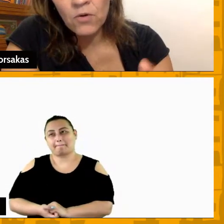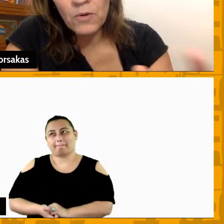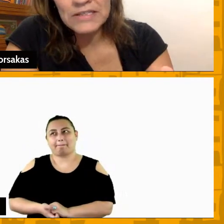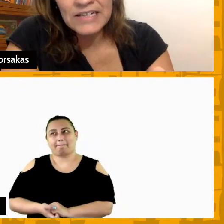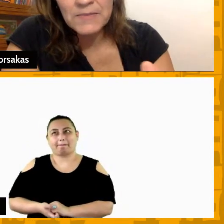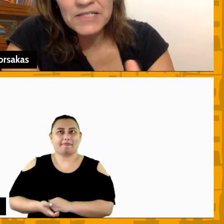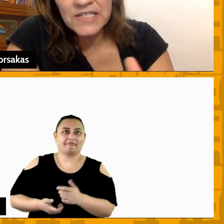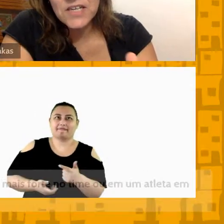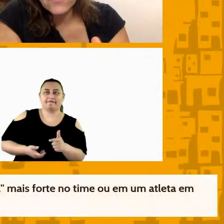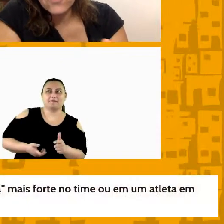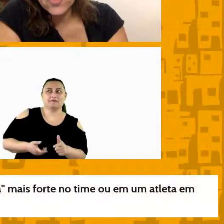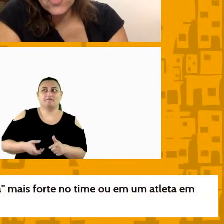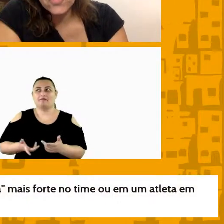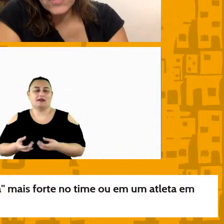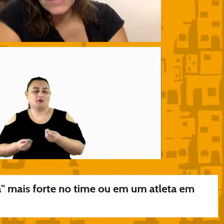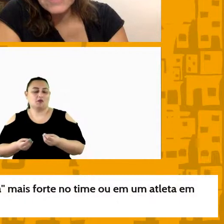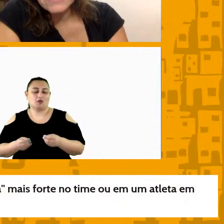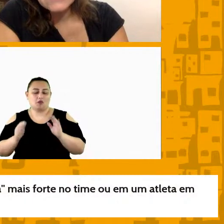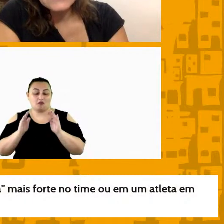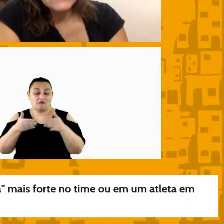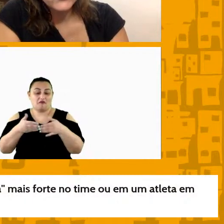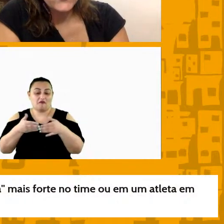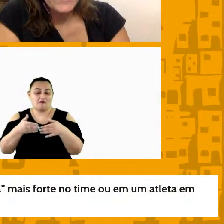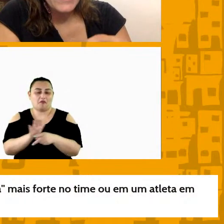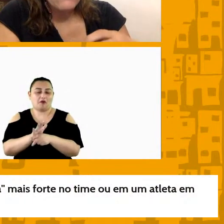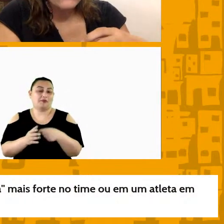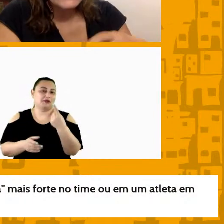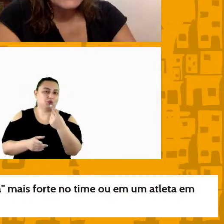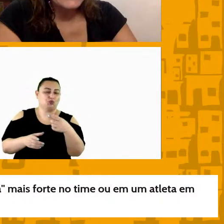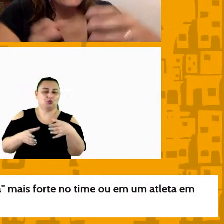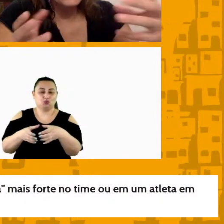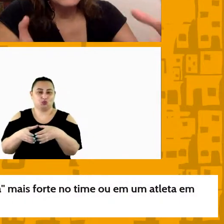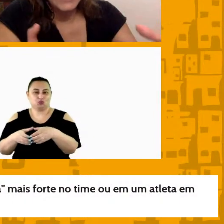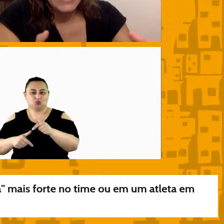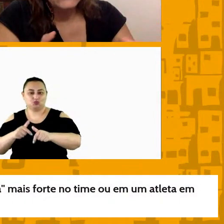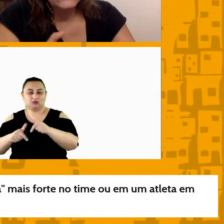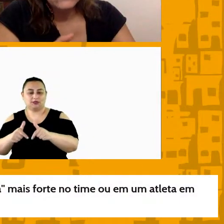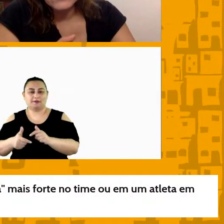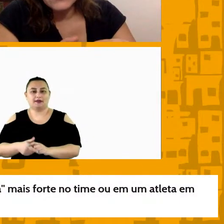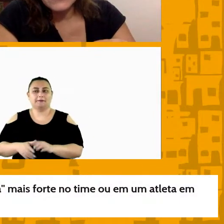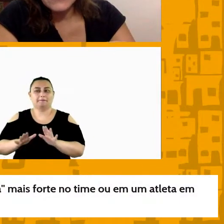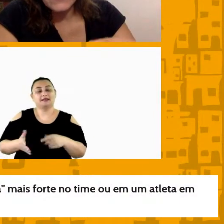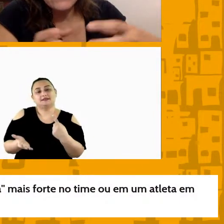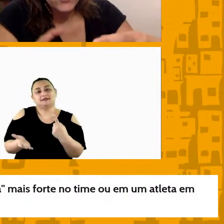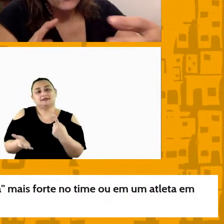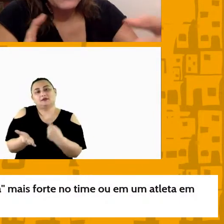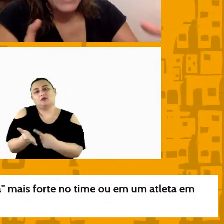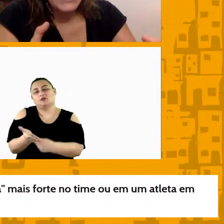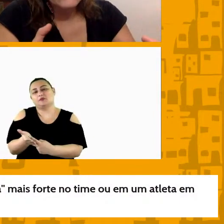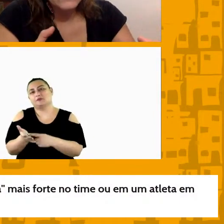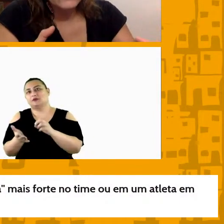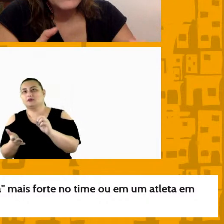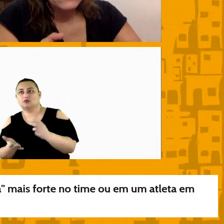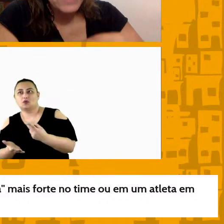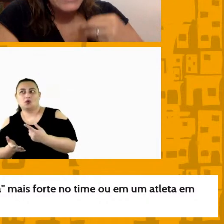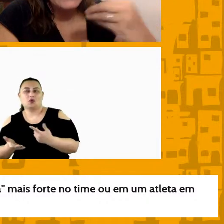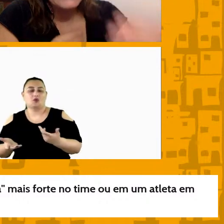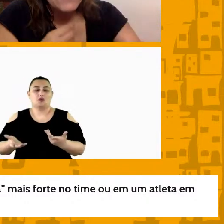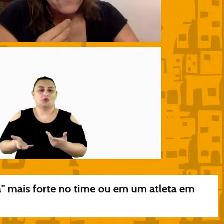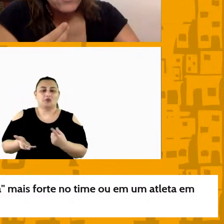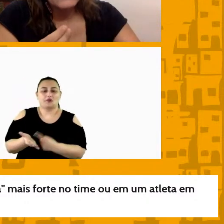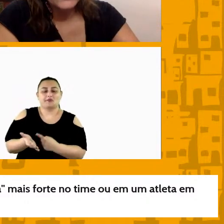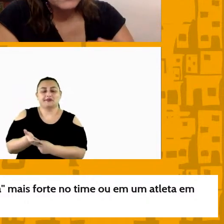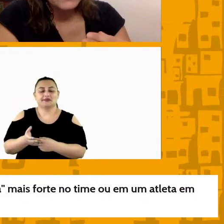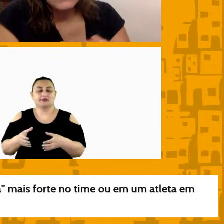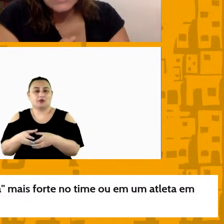ou com atleta específico no jogo se isso é algo que vocês têm acordado isso é combinado entre a comissão